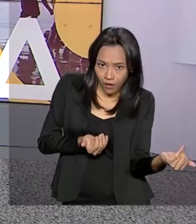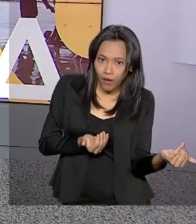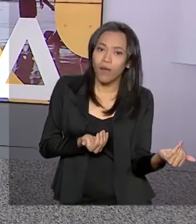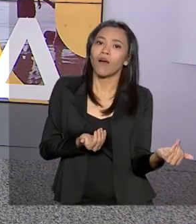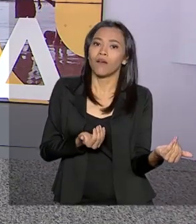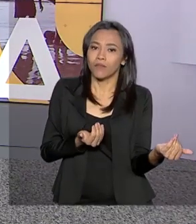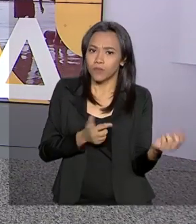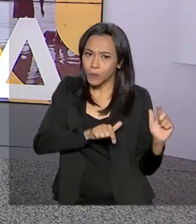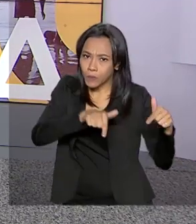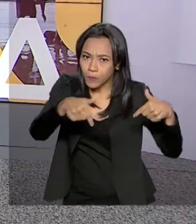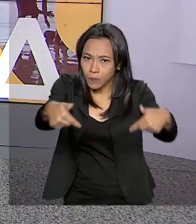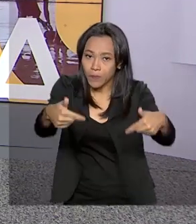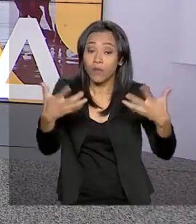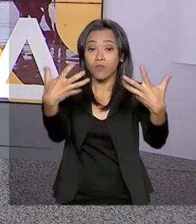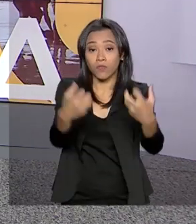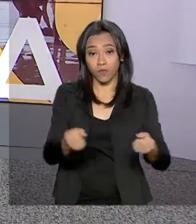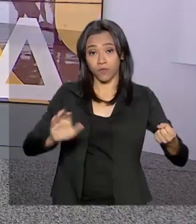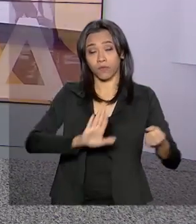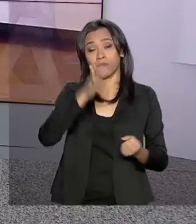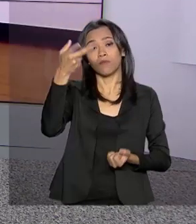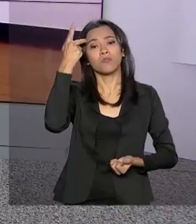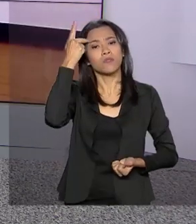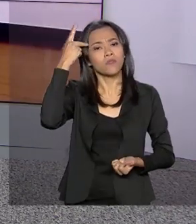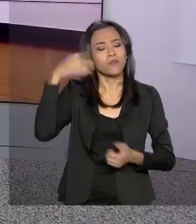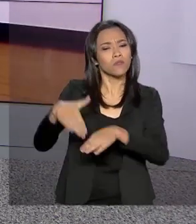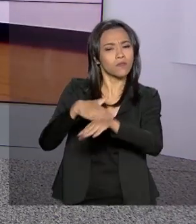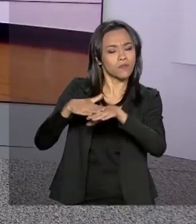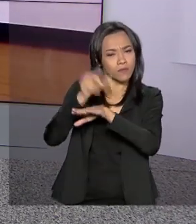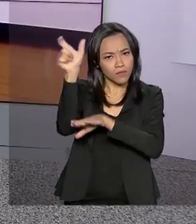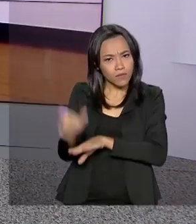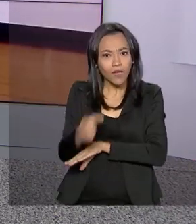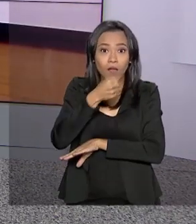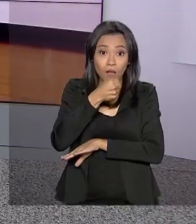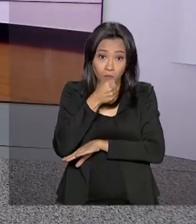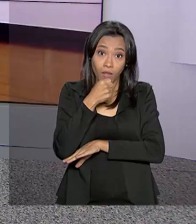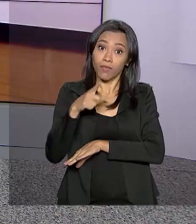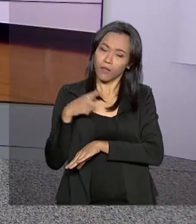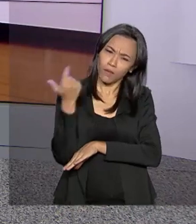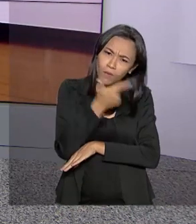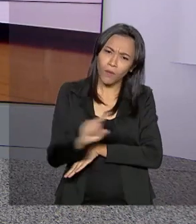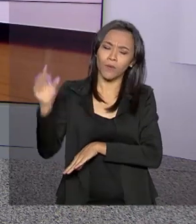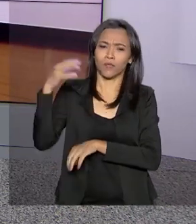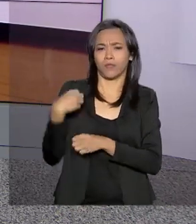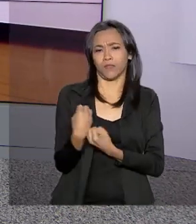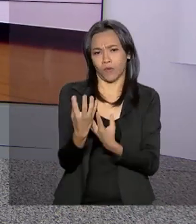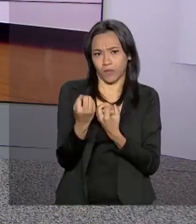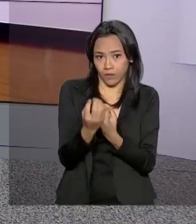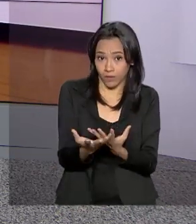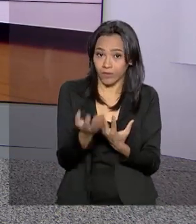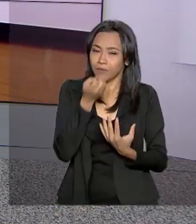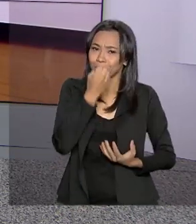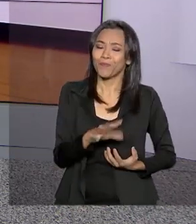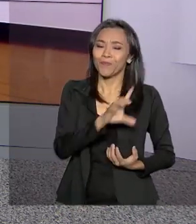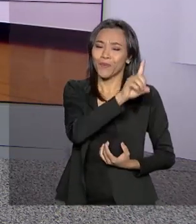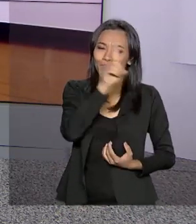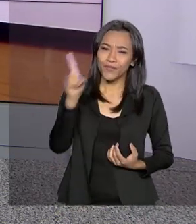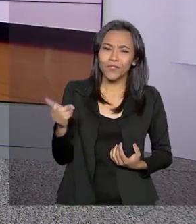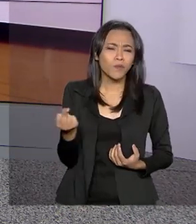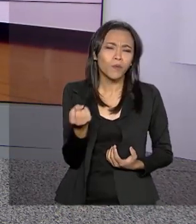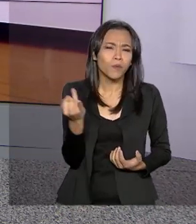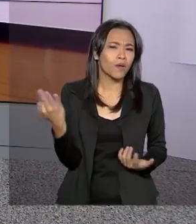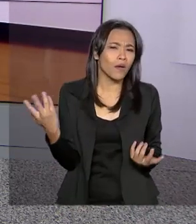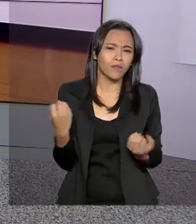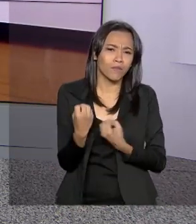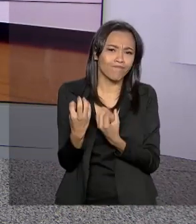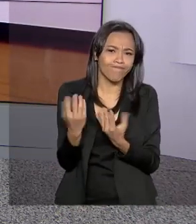E nós vamos até a capital paulista conversar com o repórter Ricardo Ferraz, que tem outras informações. Bom dia, Ricardo. Quais são suas